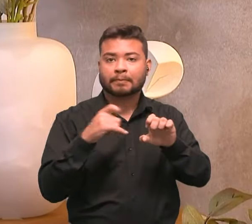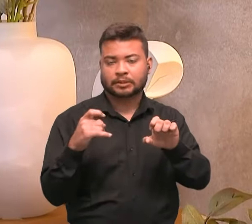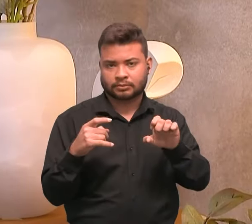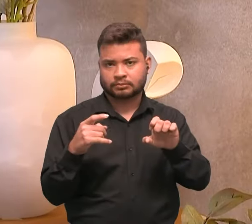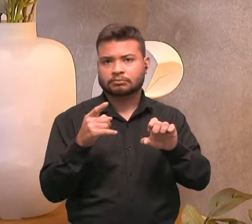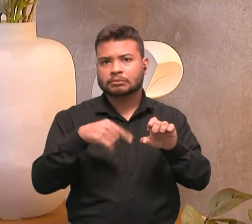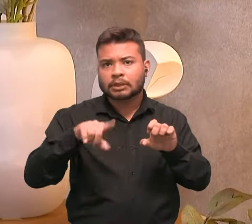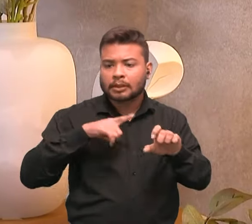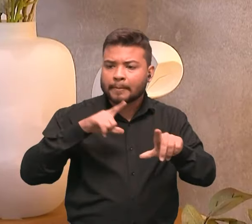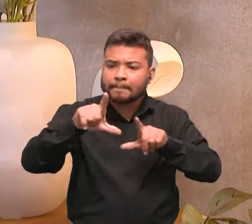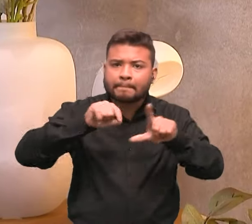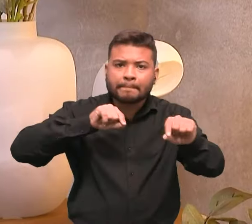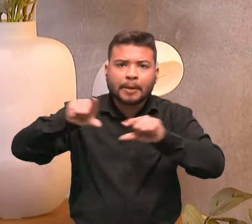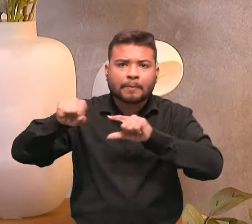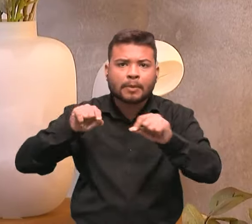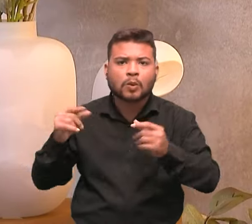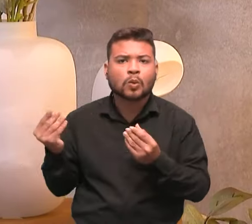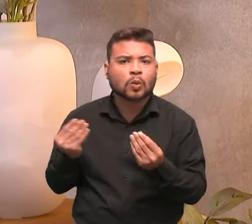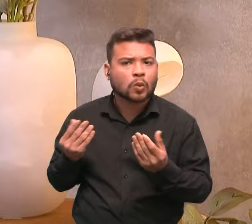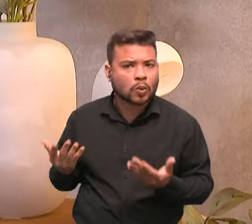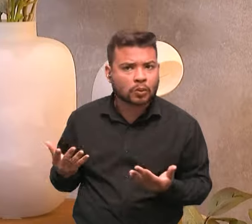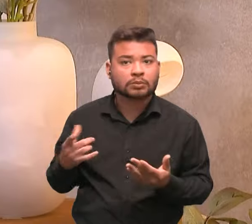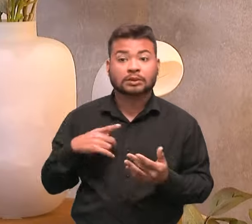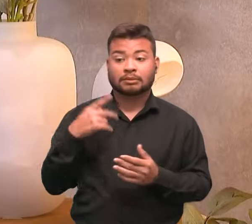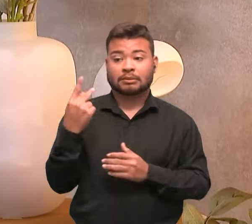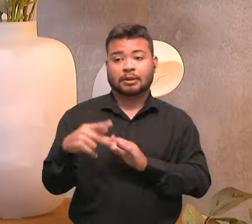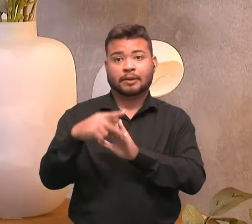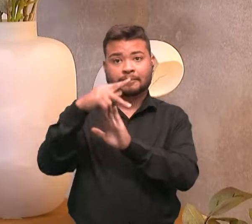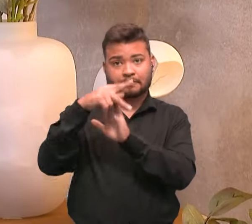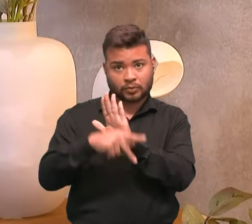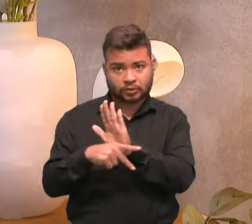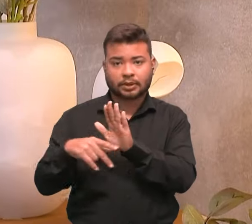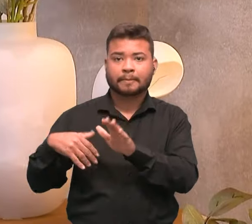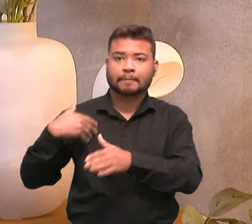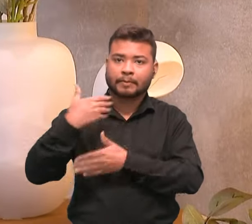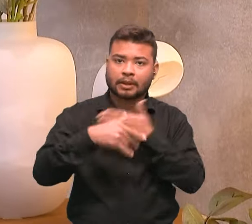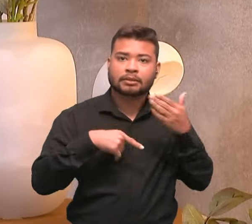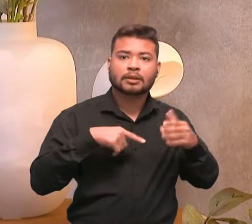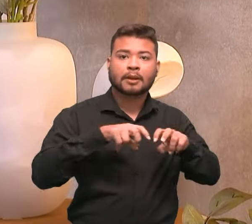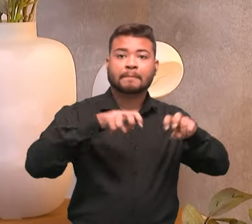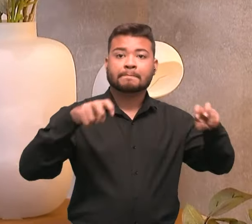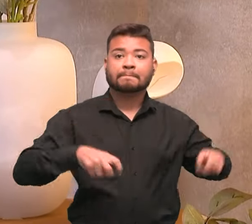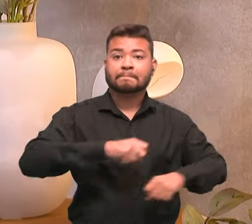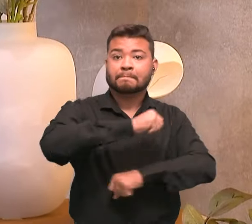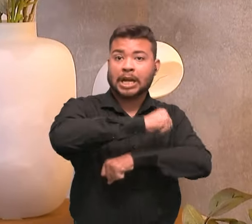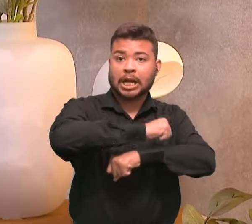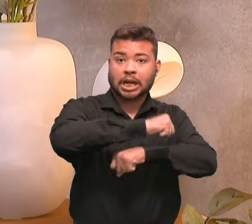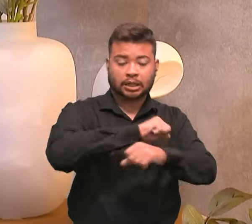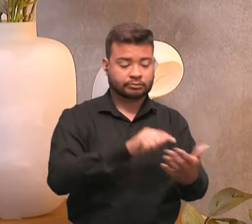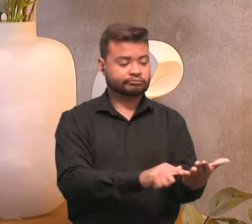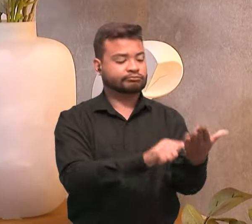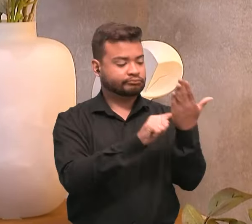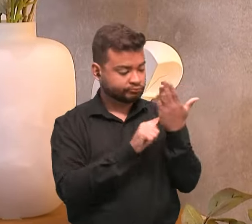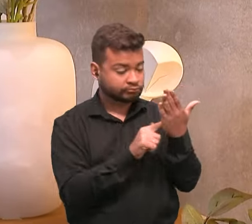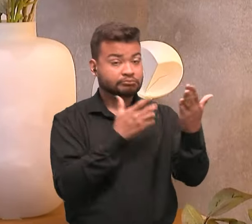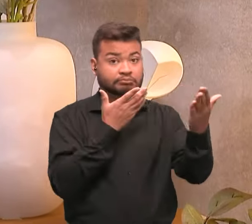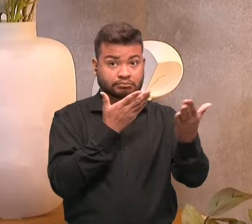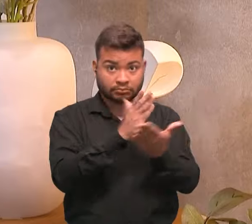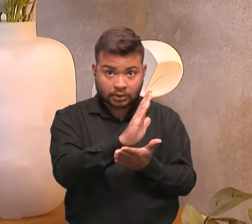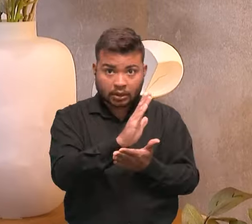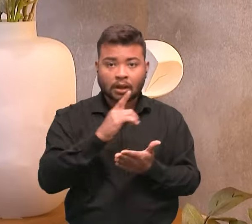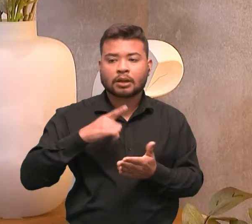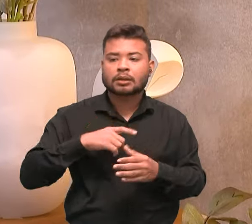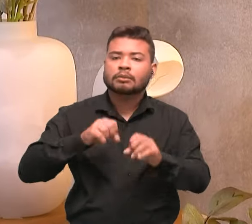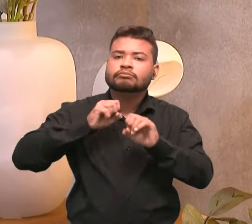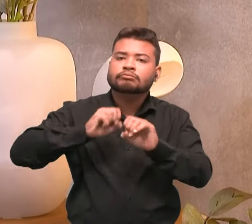que são selecionados sempre na modalidade de um projeto, passa por uma banca, para o ingresso inicial, e eles recebem uma trilha de